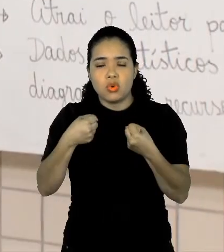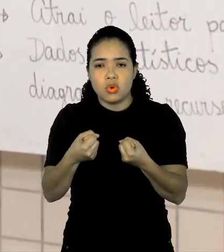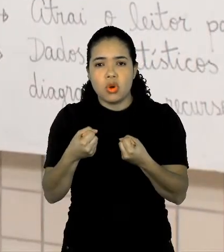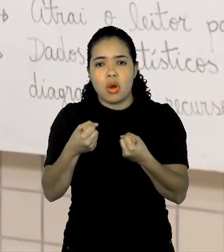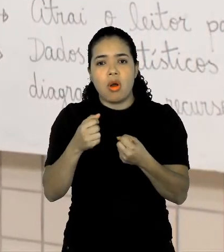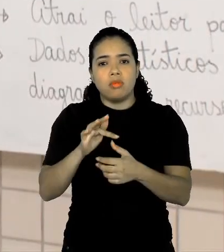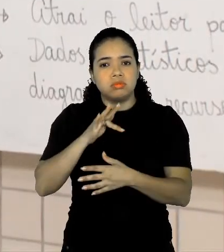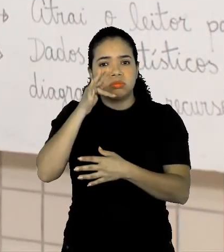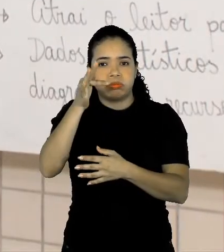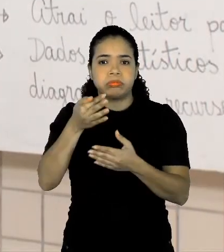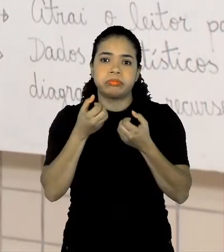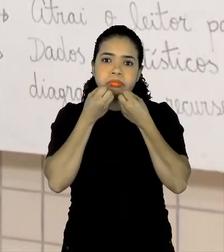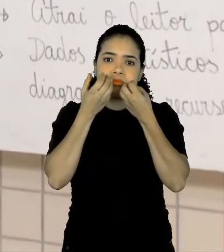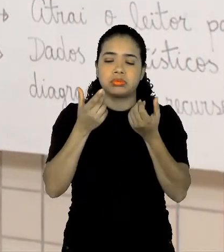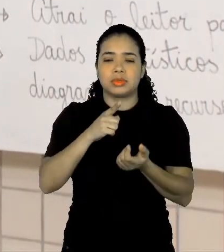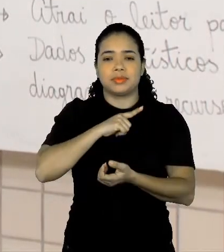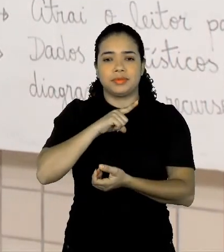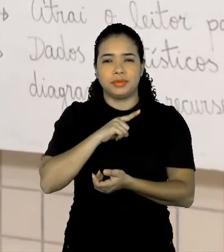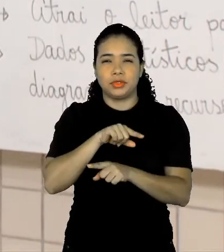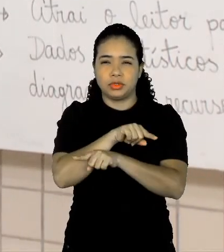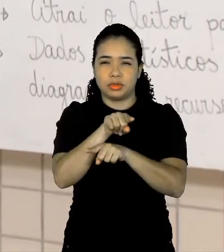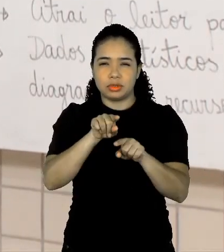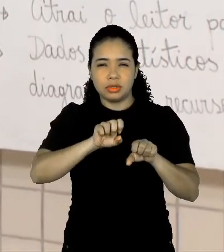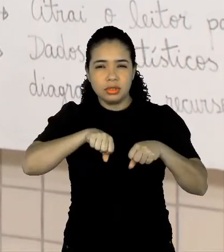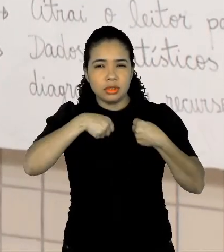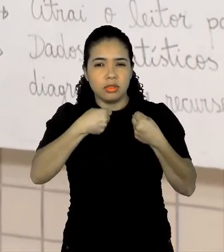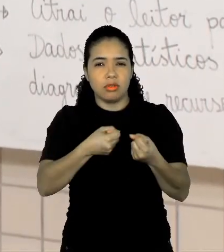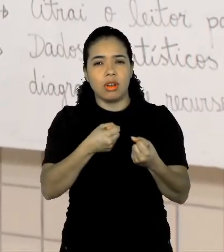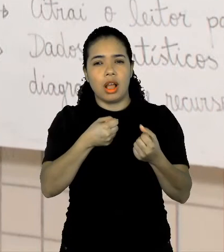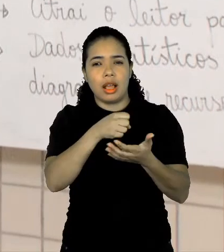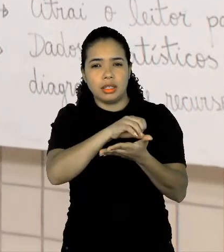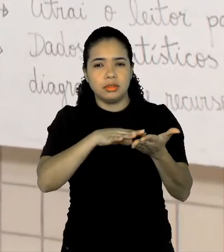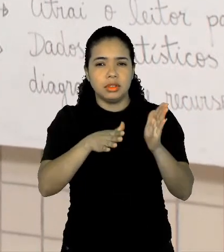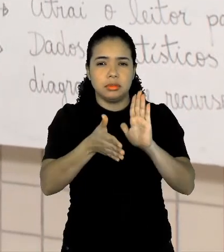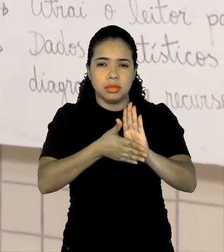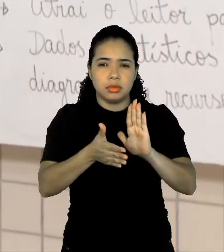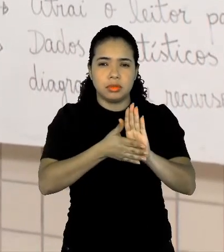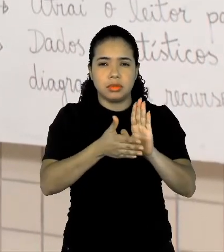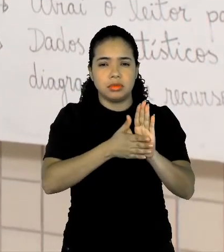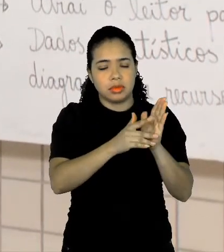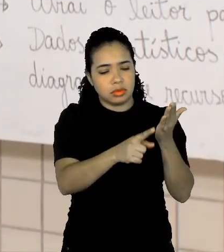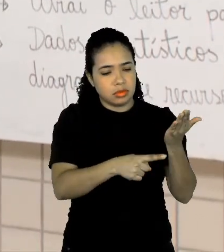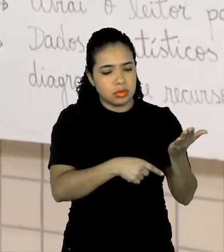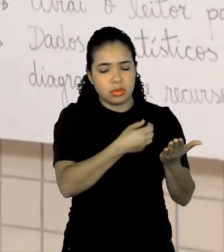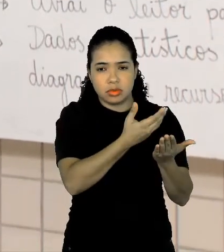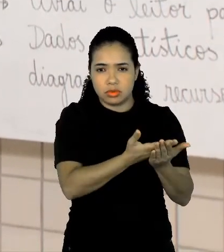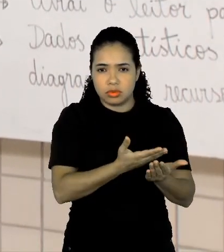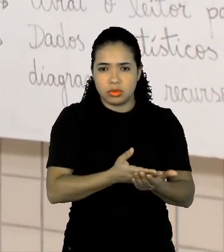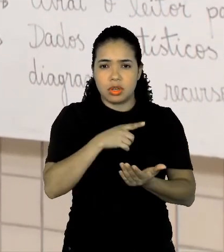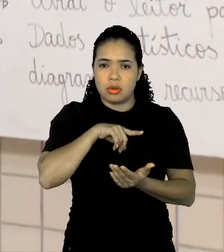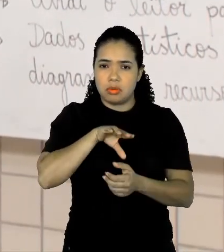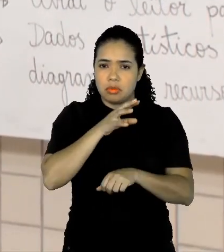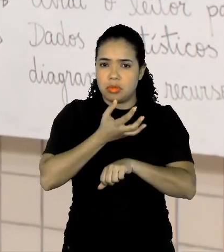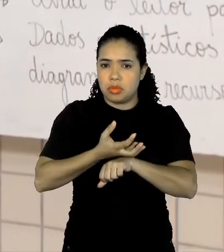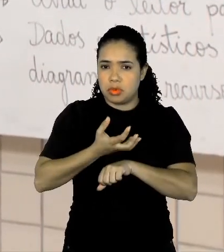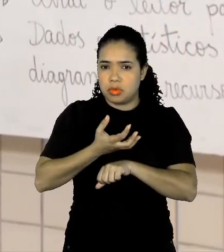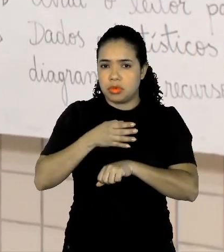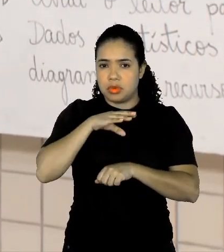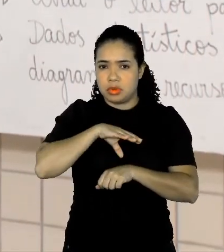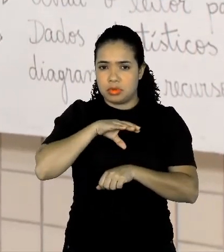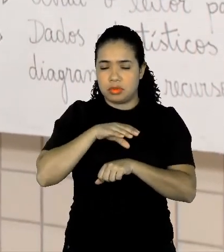estudem, façam todas as atividades propostas no bloco de estudos de língua portuguesa e das outras disciplinas,